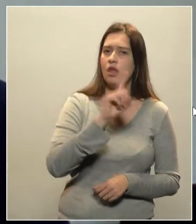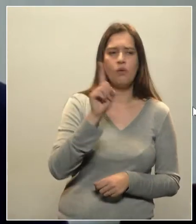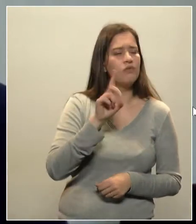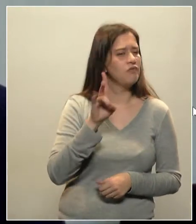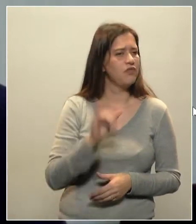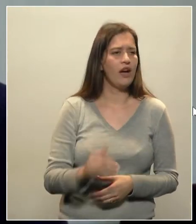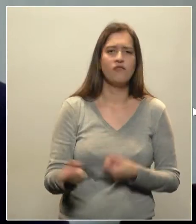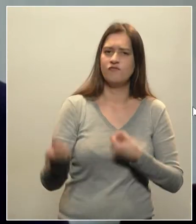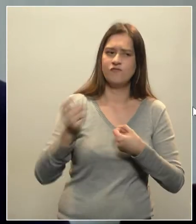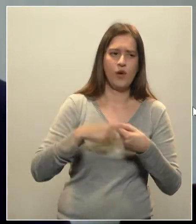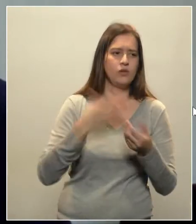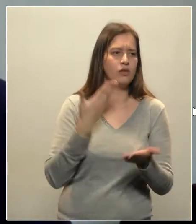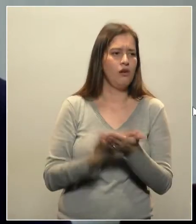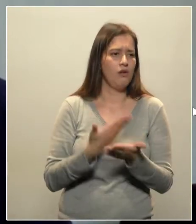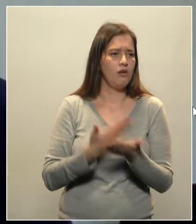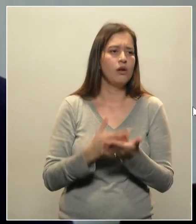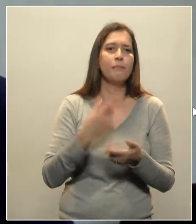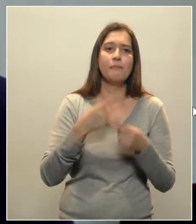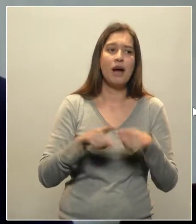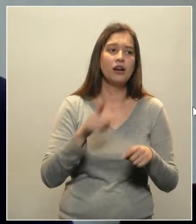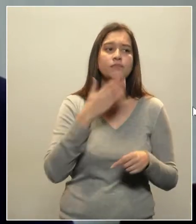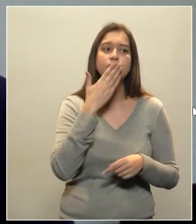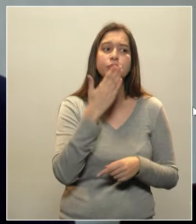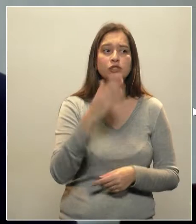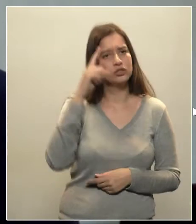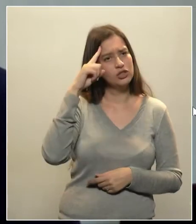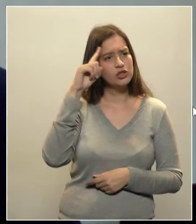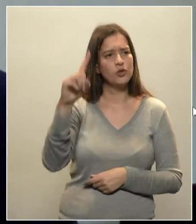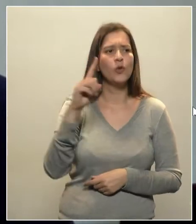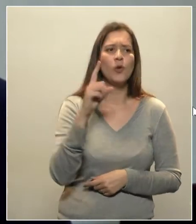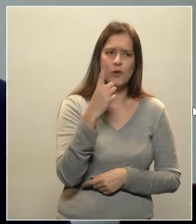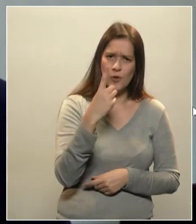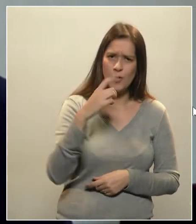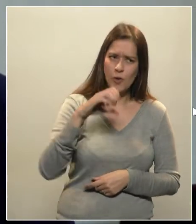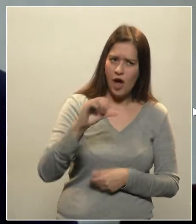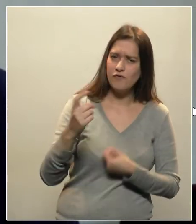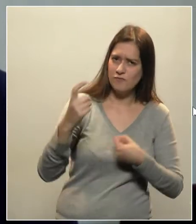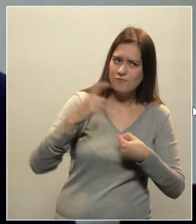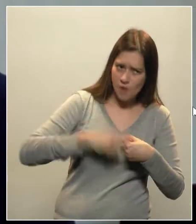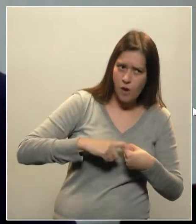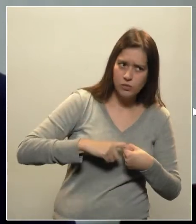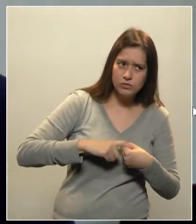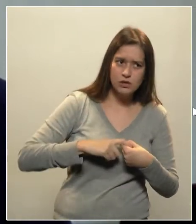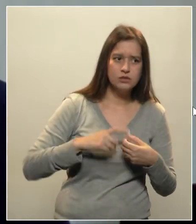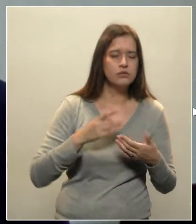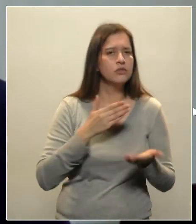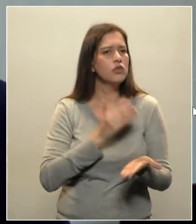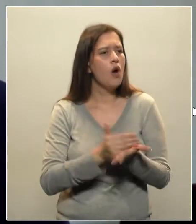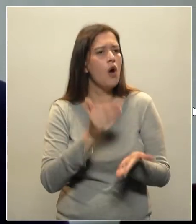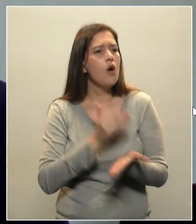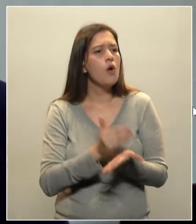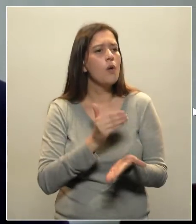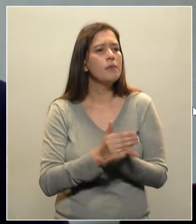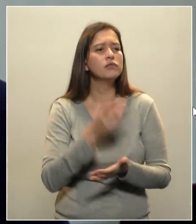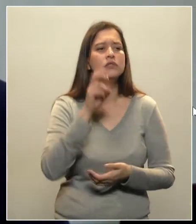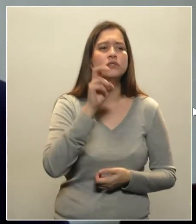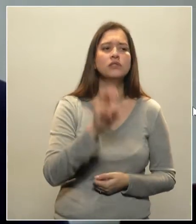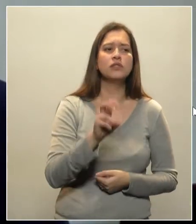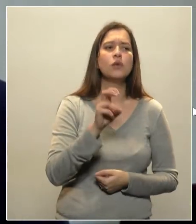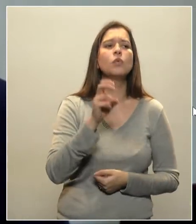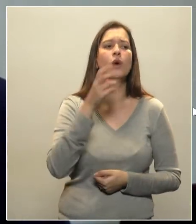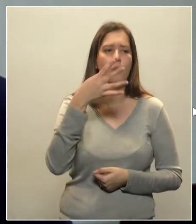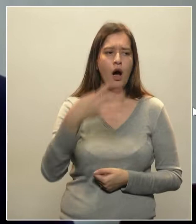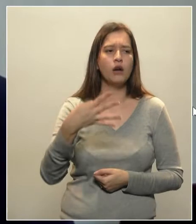aconteceu, está convocada por dia 19. A princípio, são 54 escolas de 30 municípios.